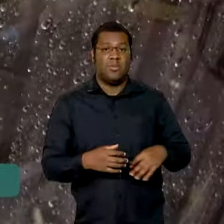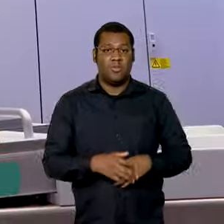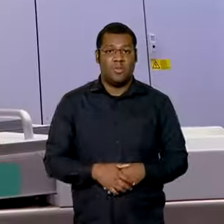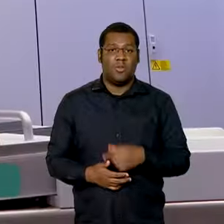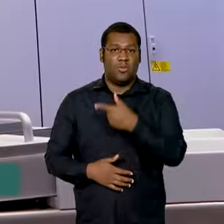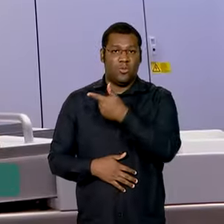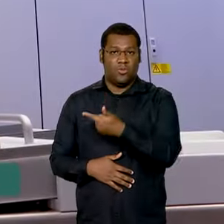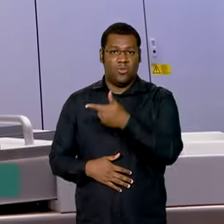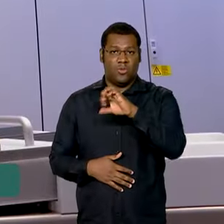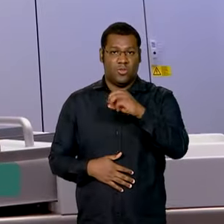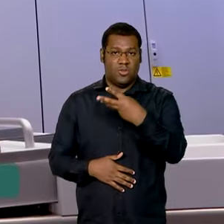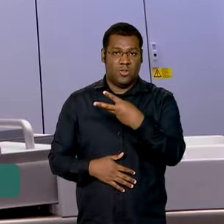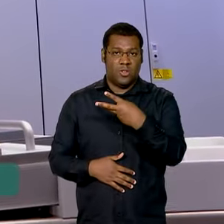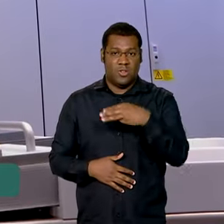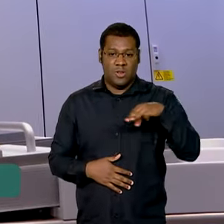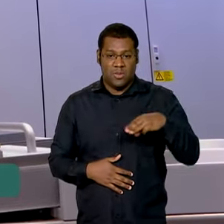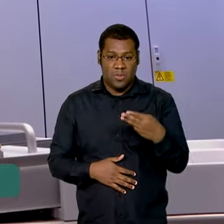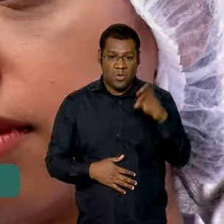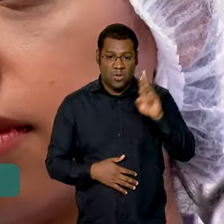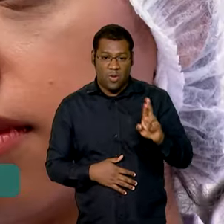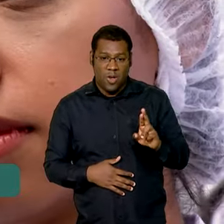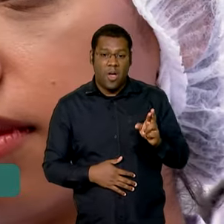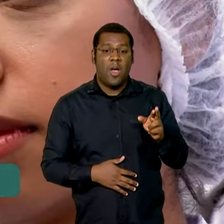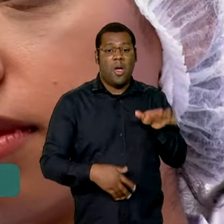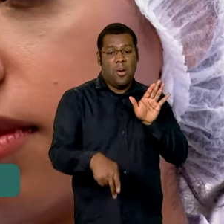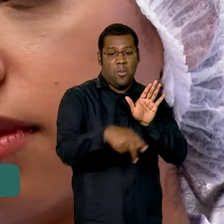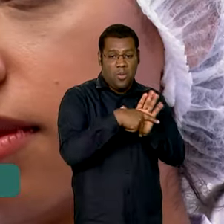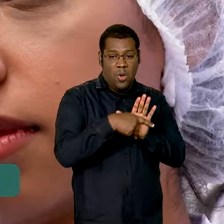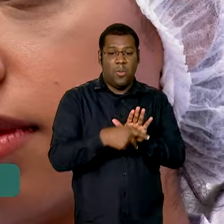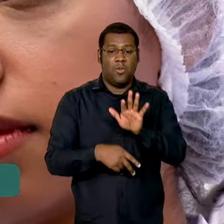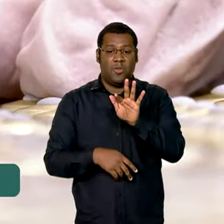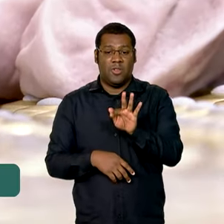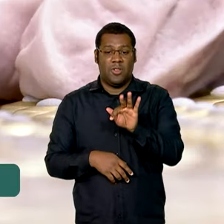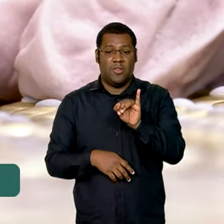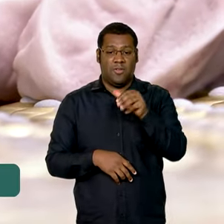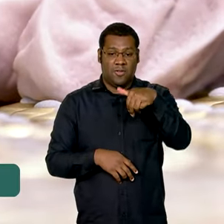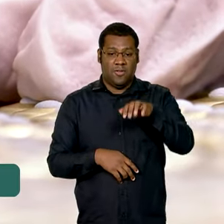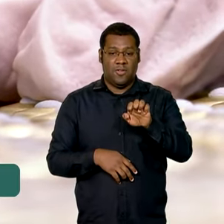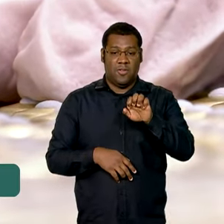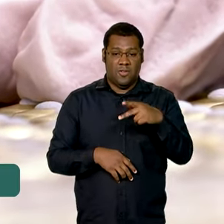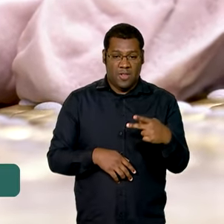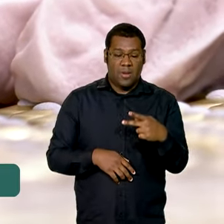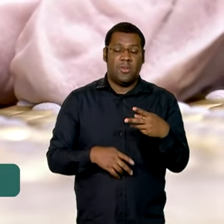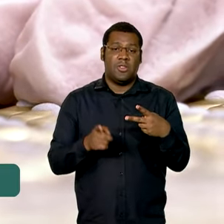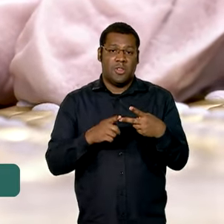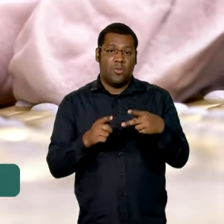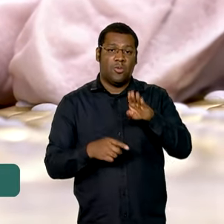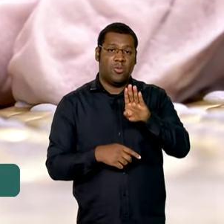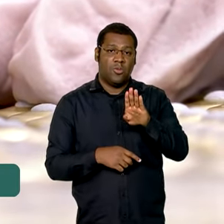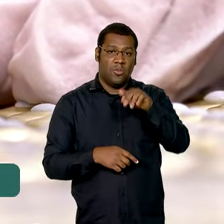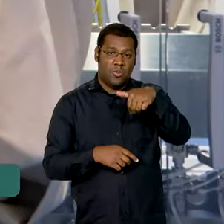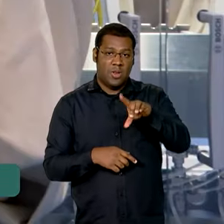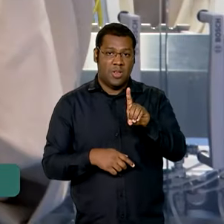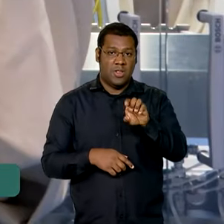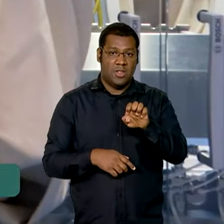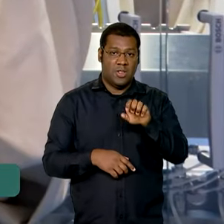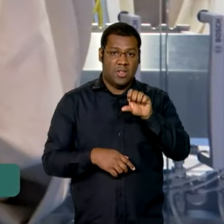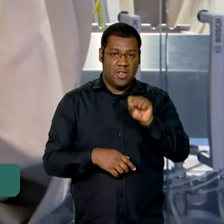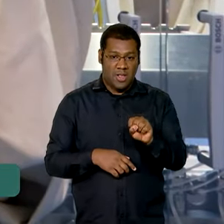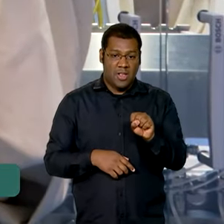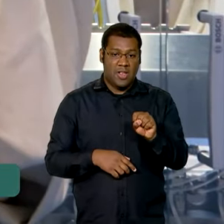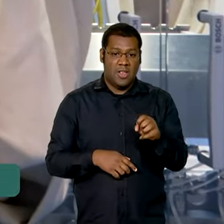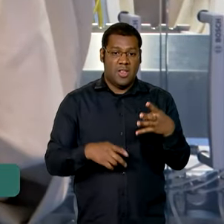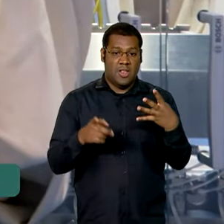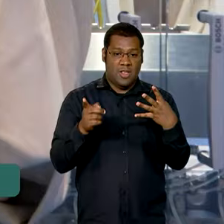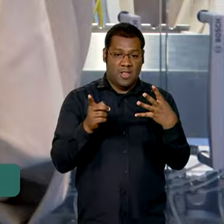vieram em crédito da FINEP, do BNDES e do Banco de Desenvolvimento de Minas Gerais,